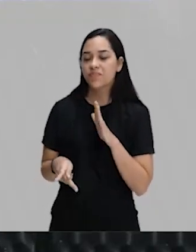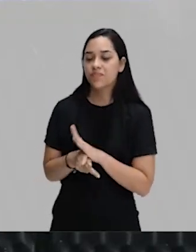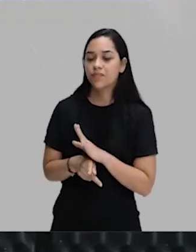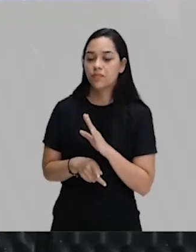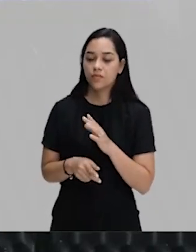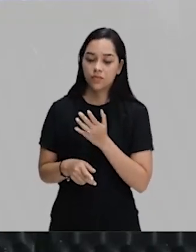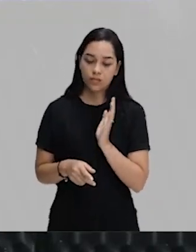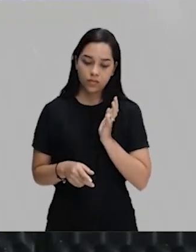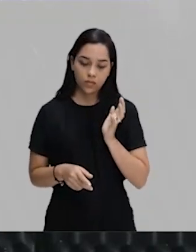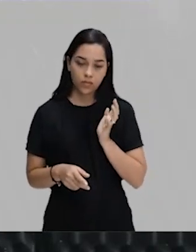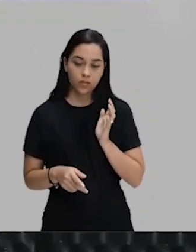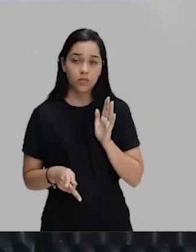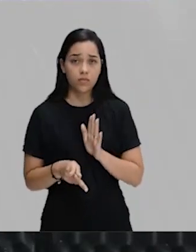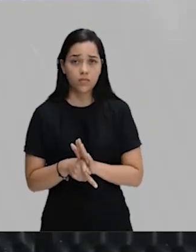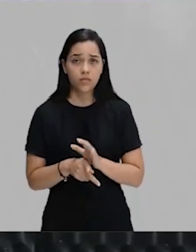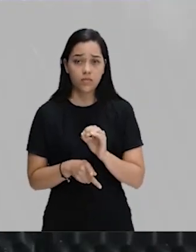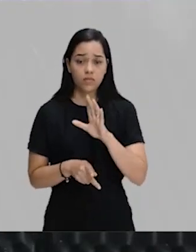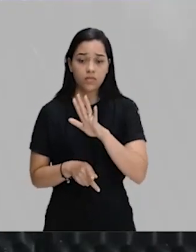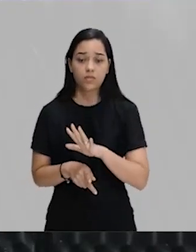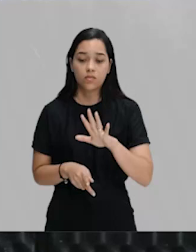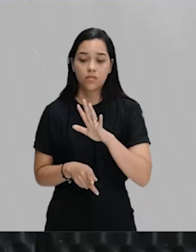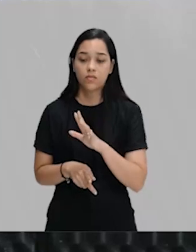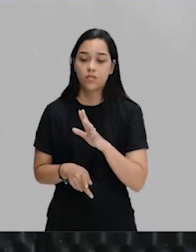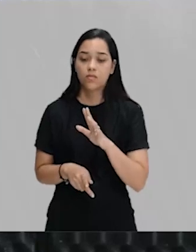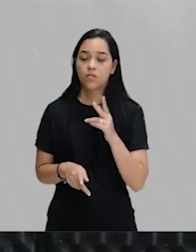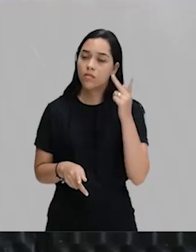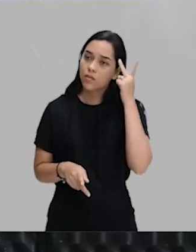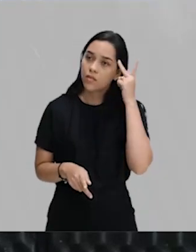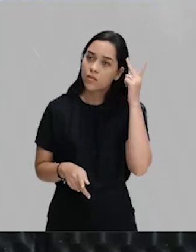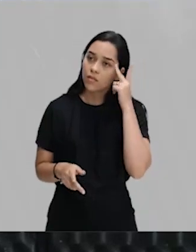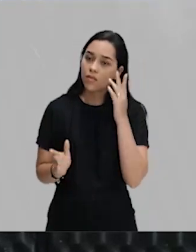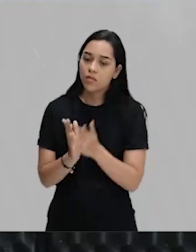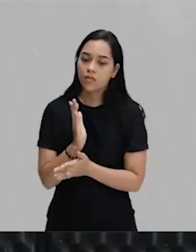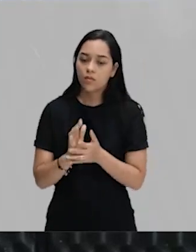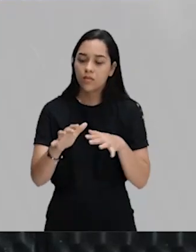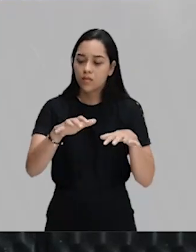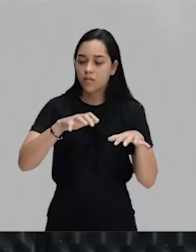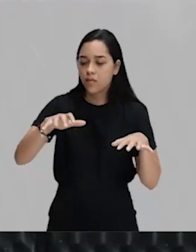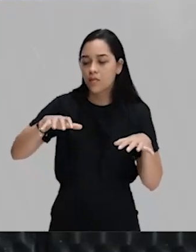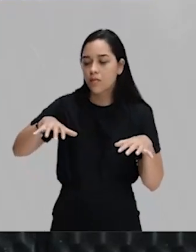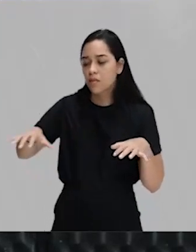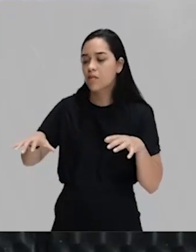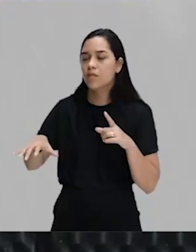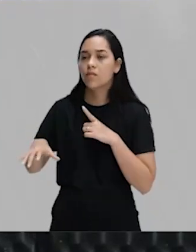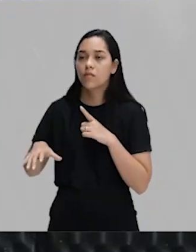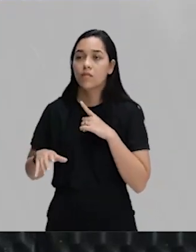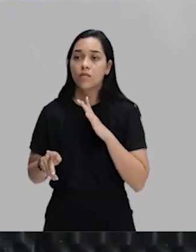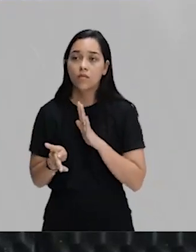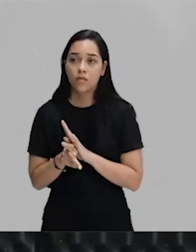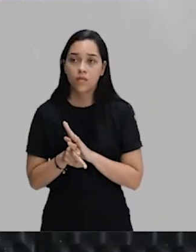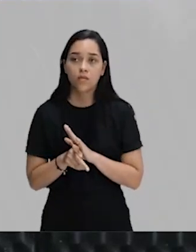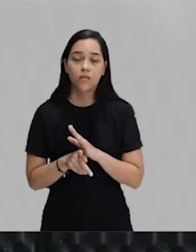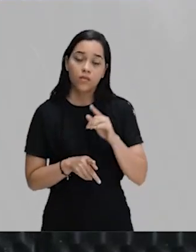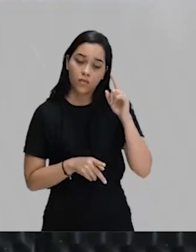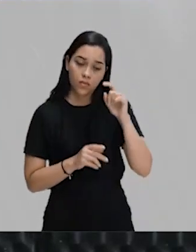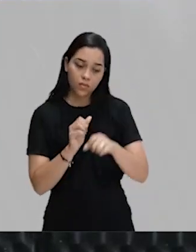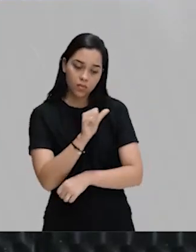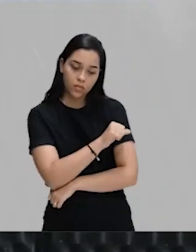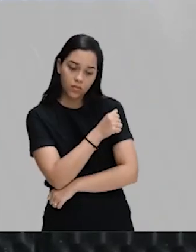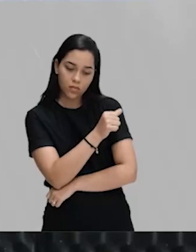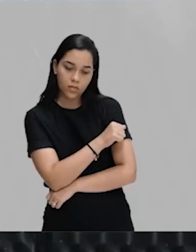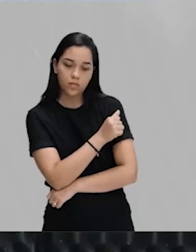burguesia cafeira do Oeste Paulista. Com a participação de alguns setores republicanos da classe média do Rio de Janeiro.